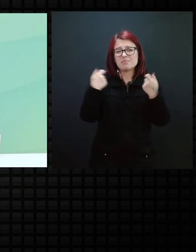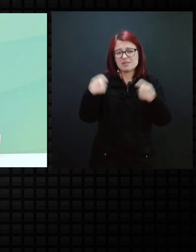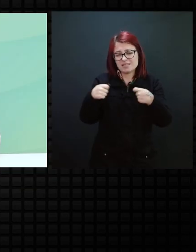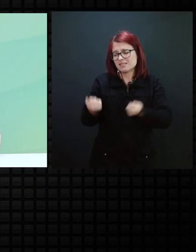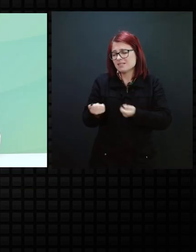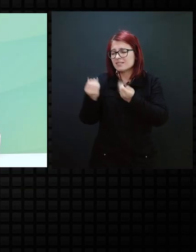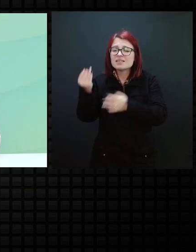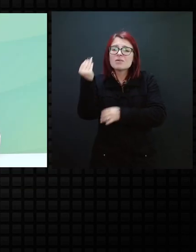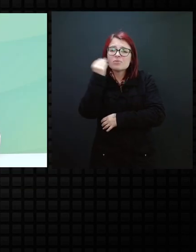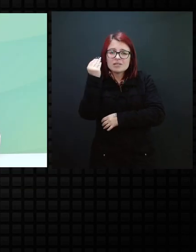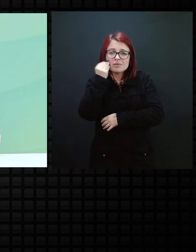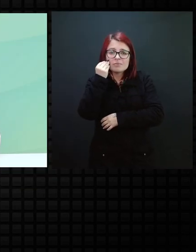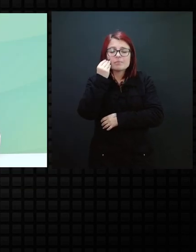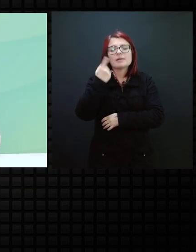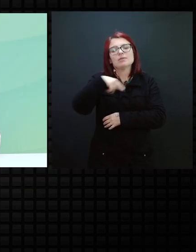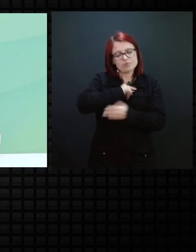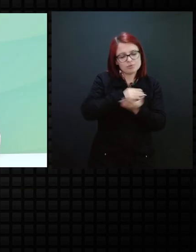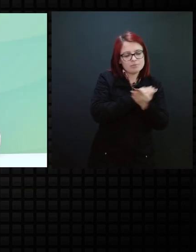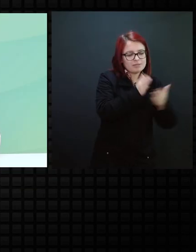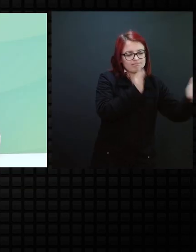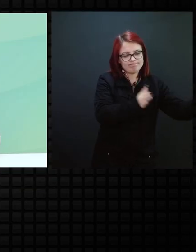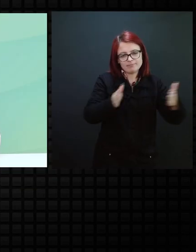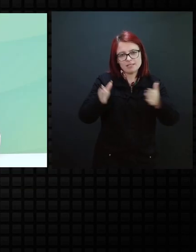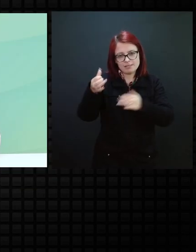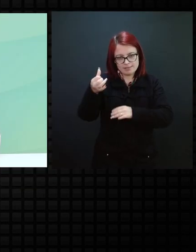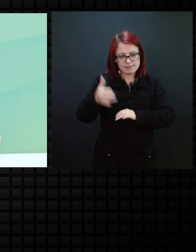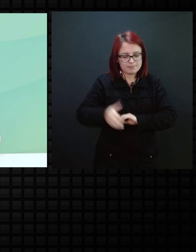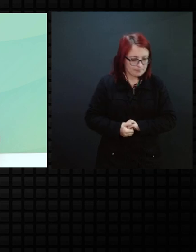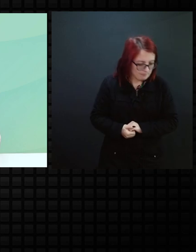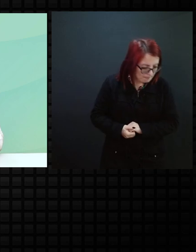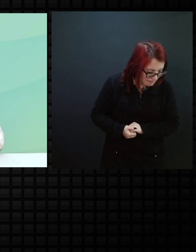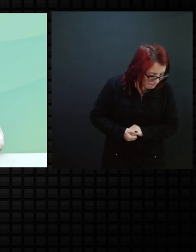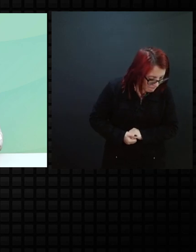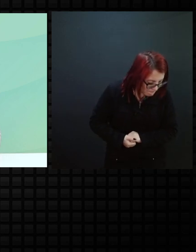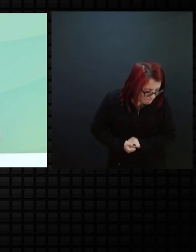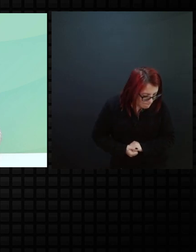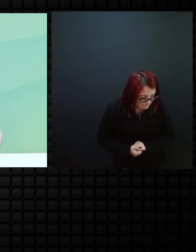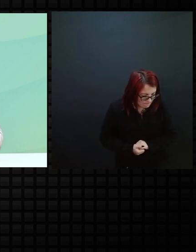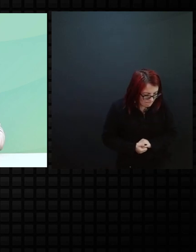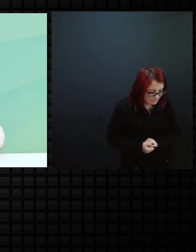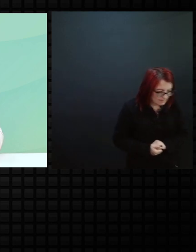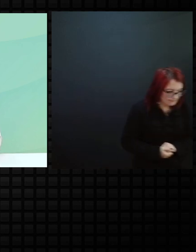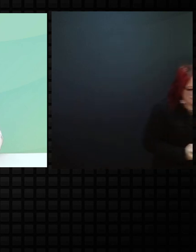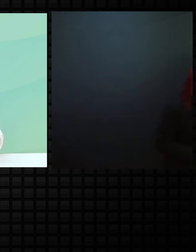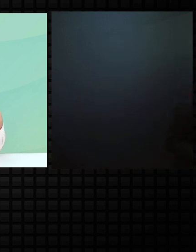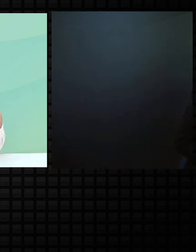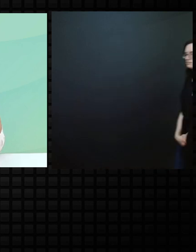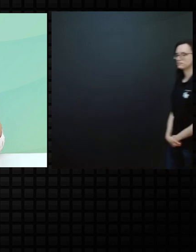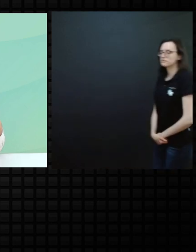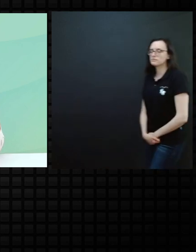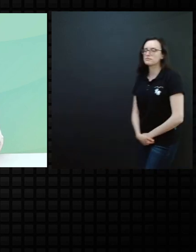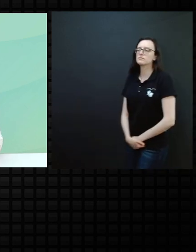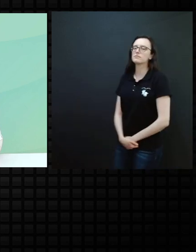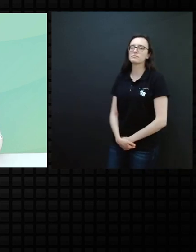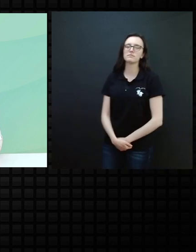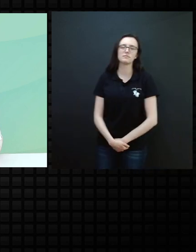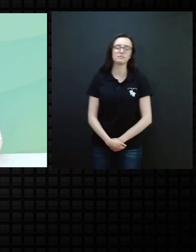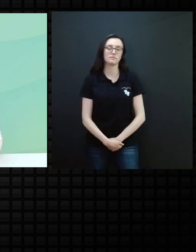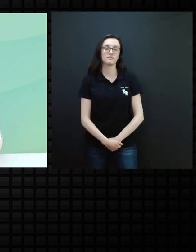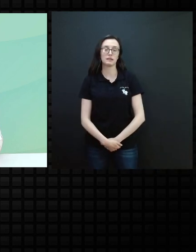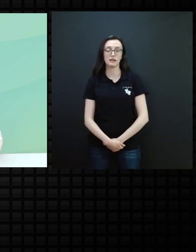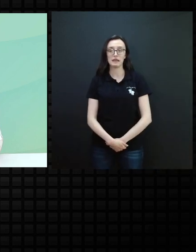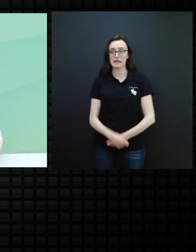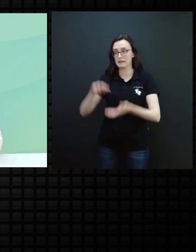iniciarmos as seis fases da abordagem. Ah, entendi. Então, desde o início, nós já começamos com essa rotina.